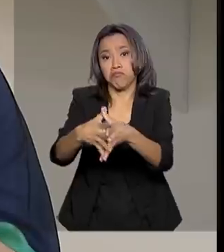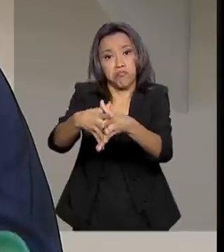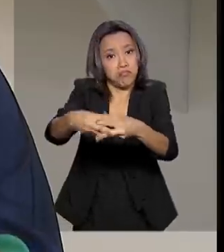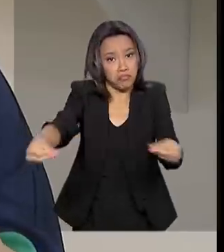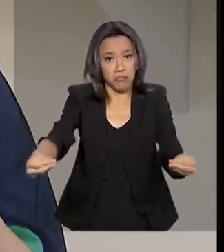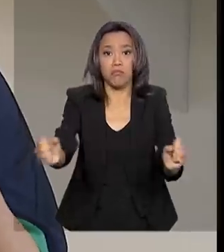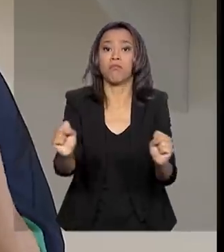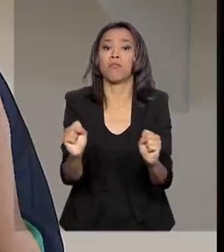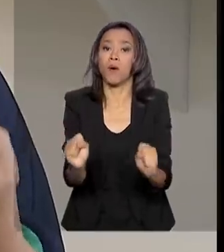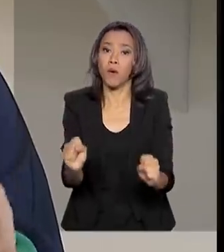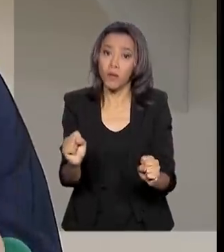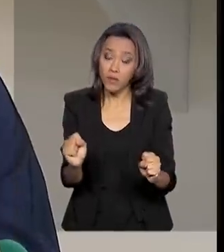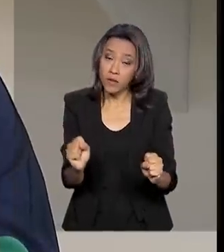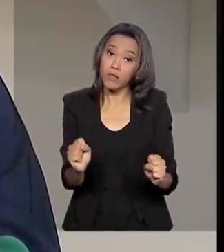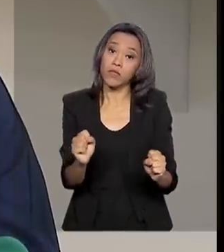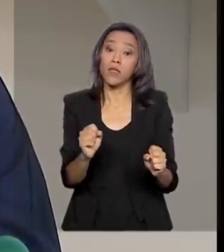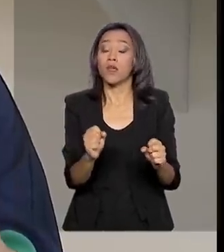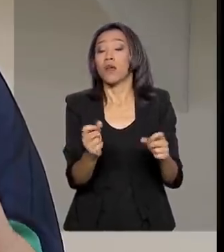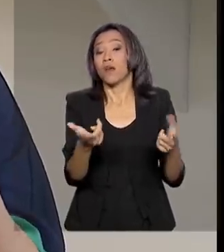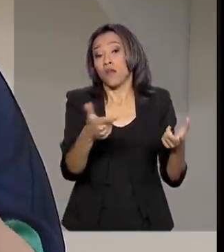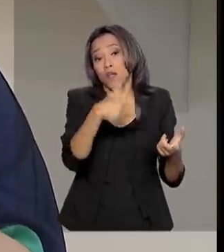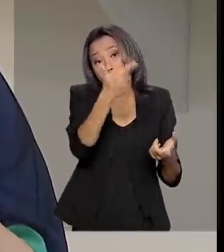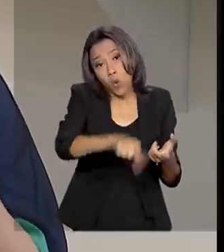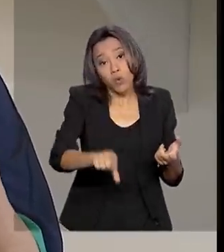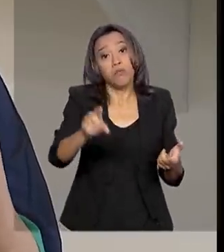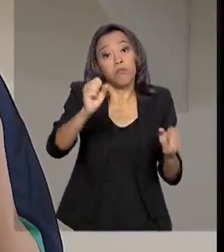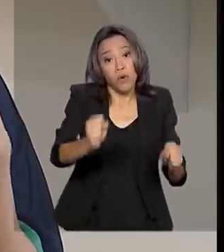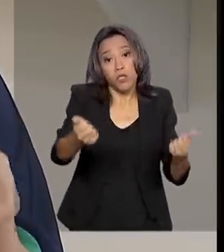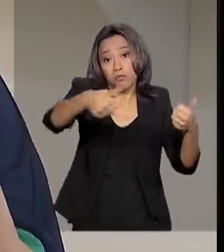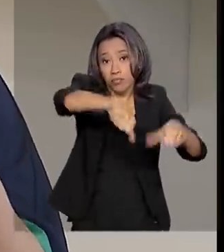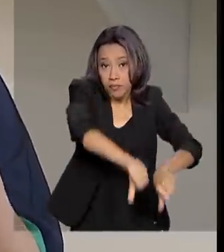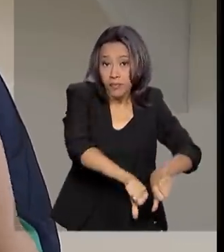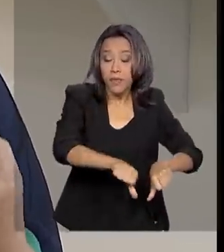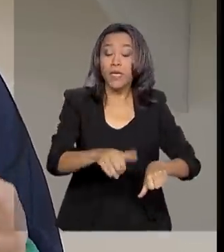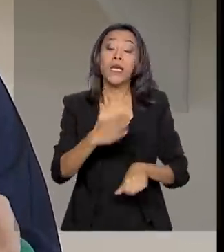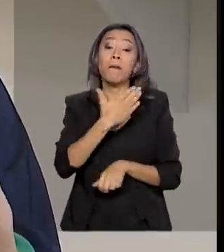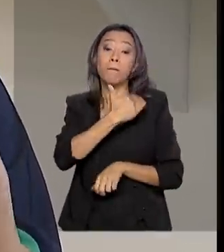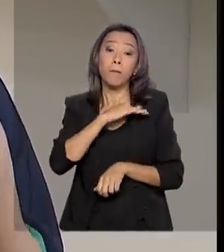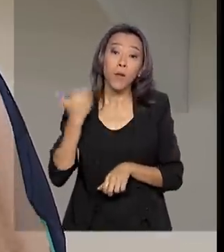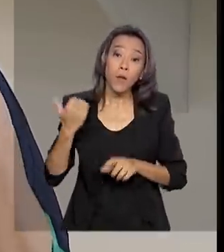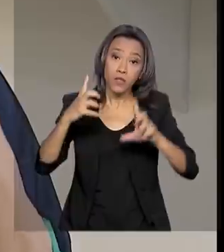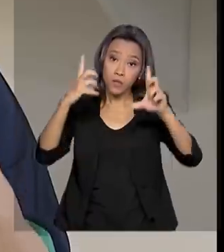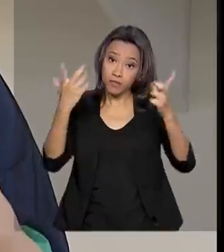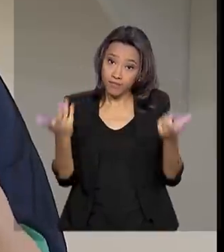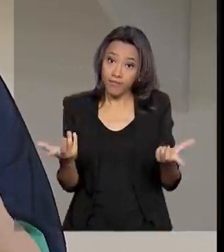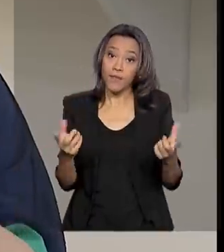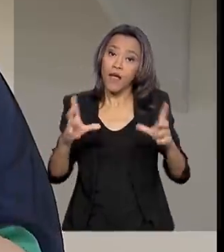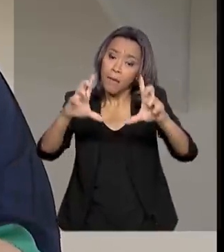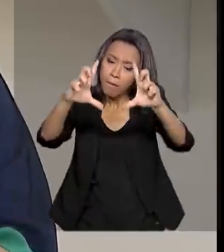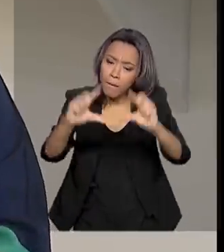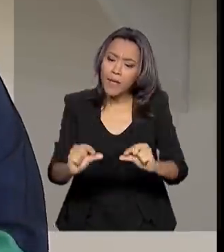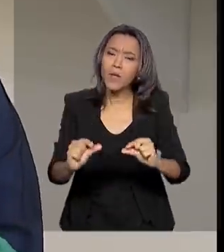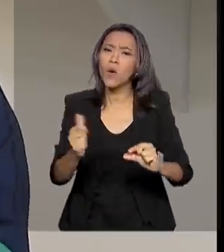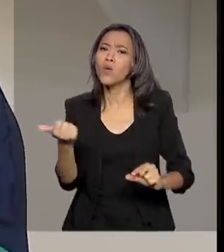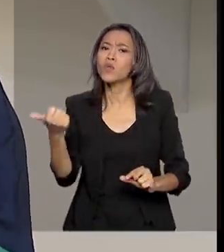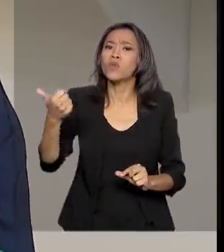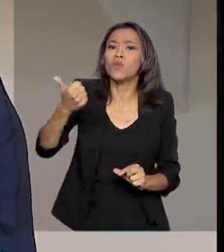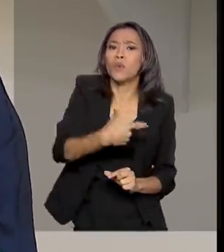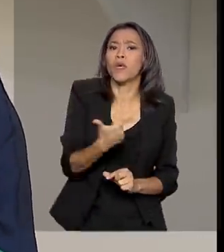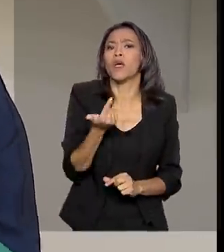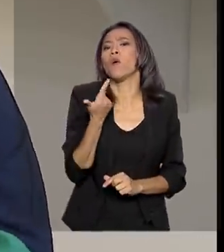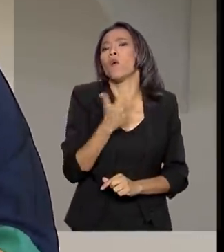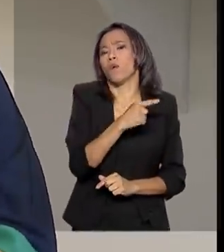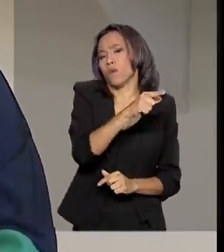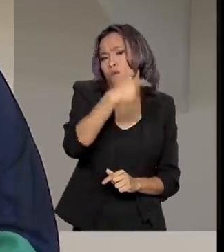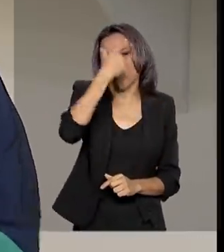minoria vai evoluir para complicações e a taxa de mortalidade ou de letalidade é menor do que outros vírus que a gente